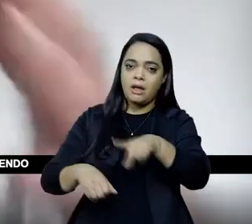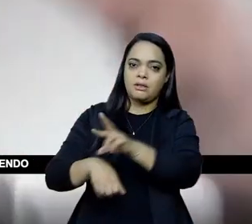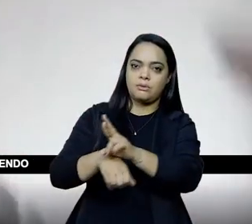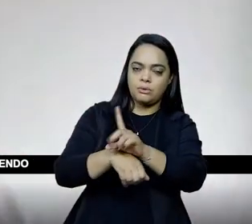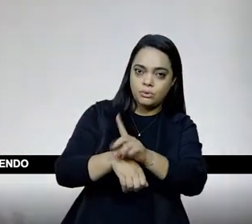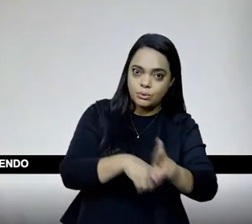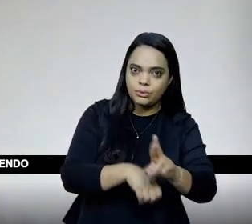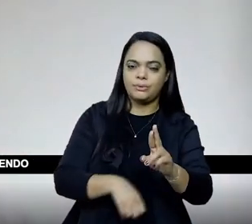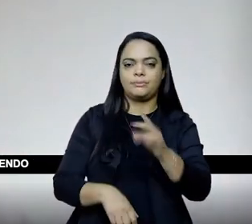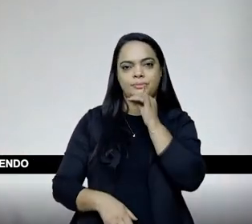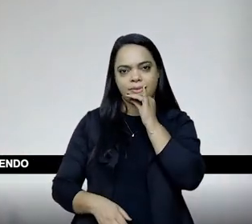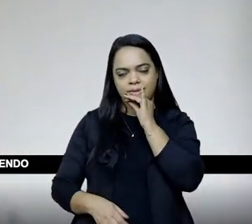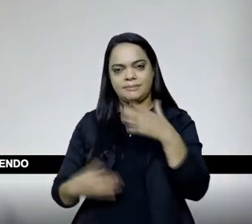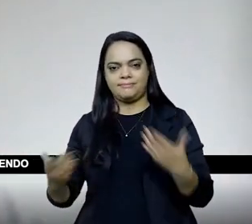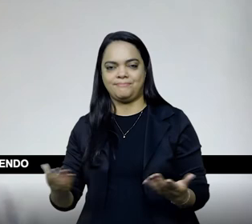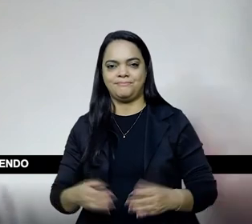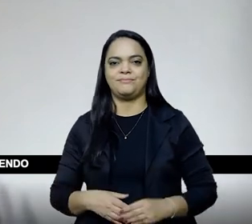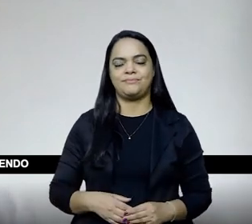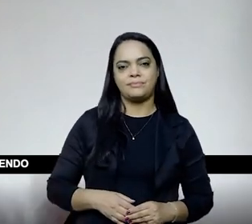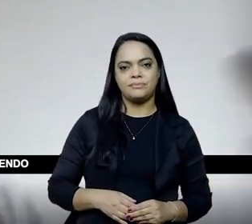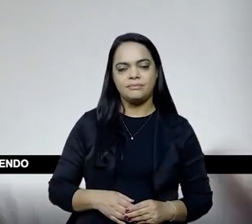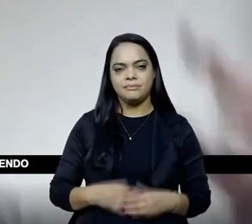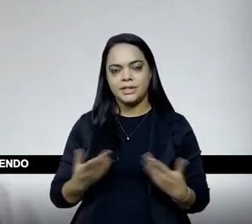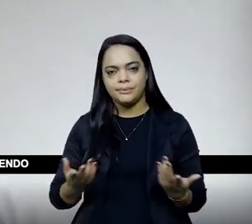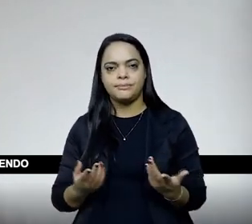como eu estou falando, aquela caracterização que eu fiz, é onde,